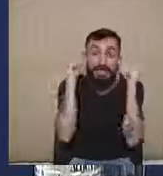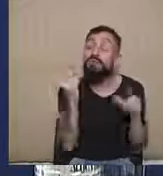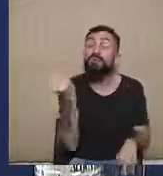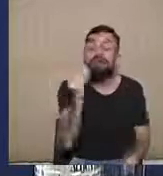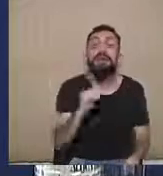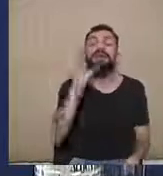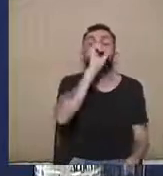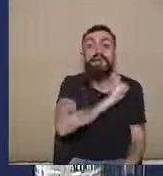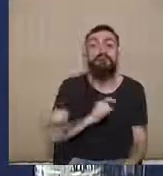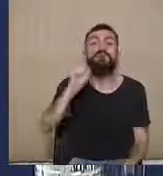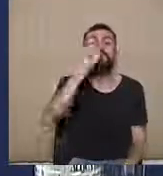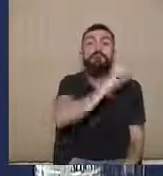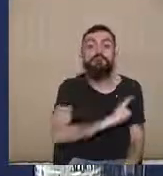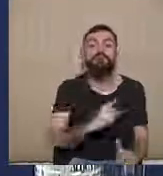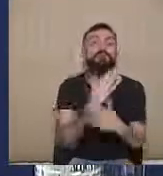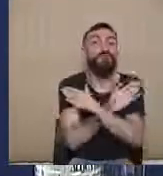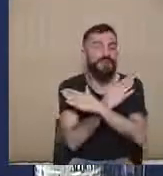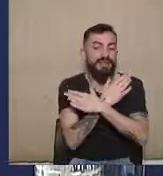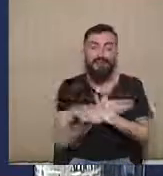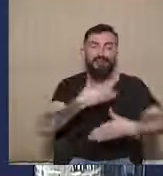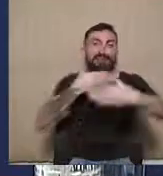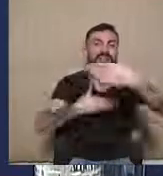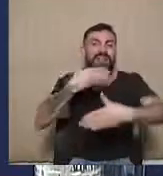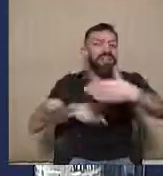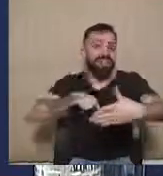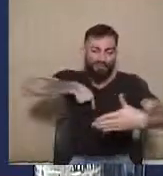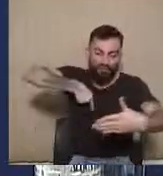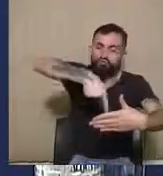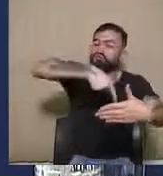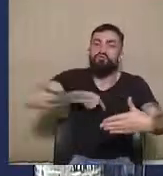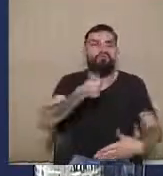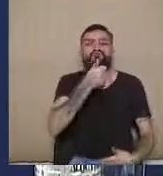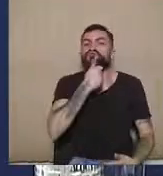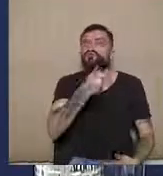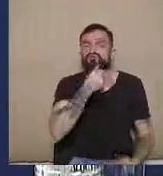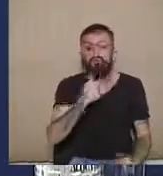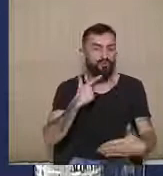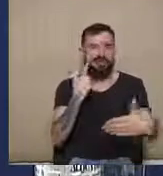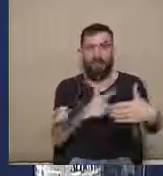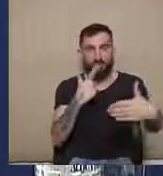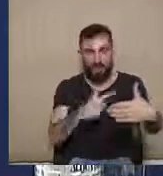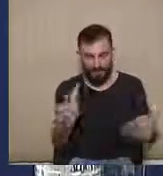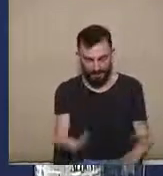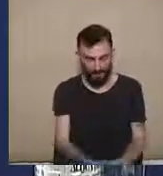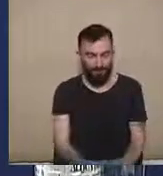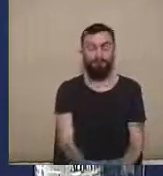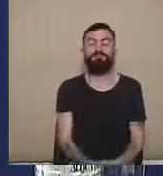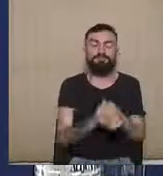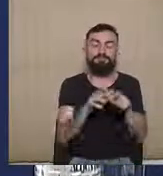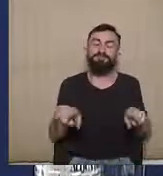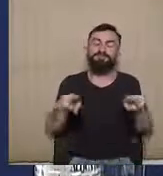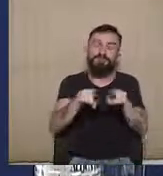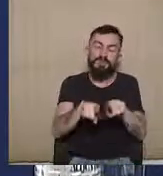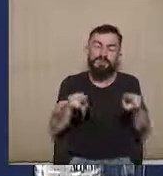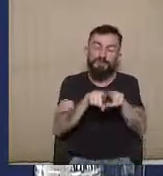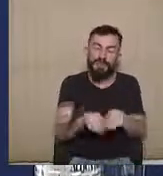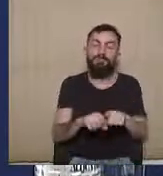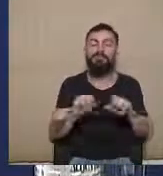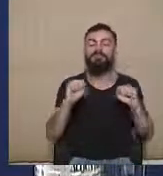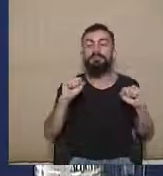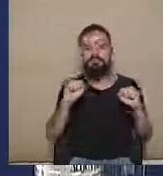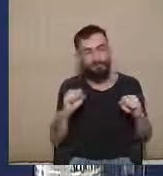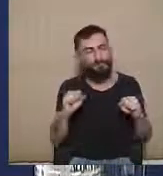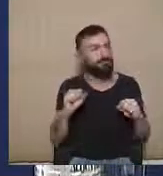e feriado, eles não existem para nós nesse período do calendário. Também aqui, gente pode dizer aqui,